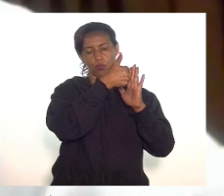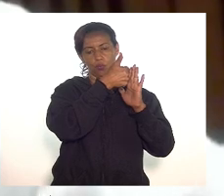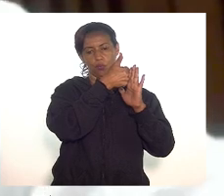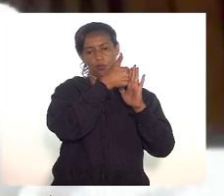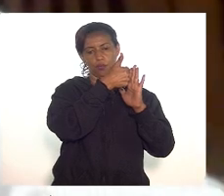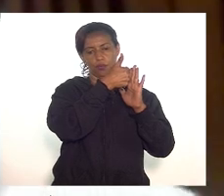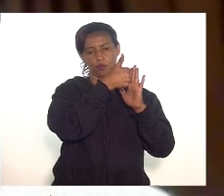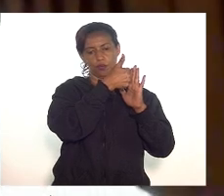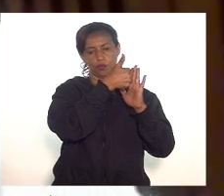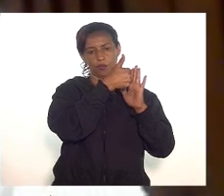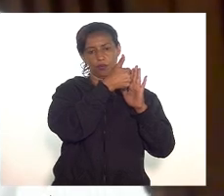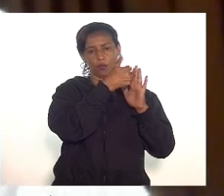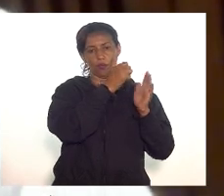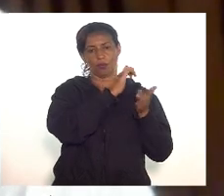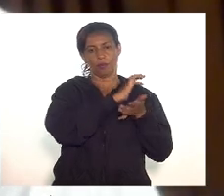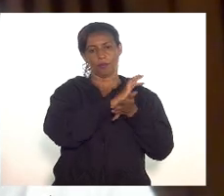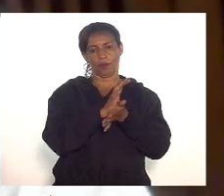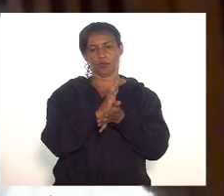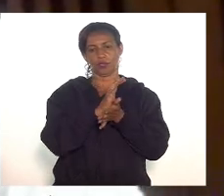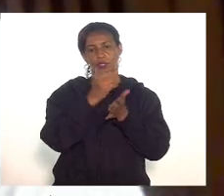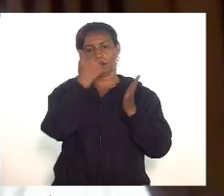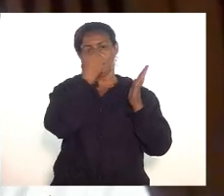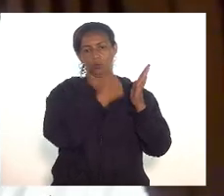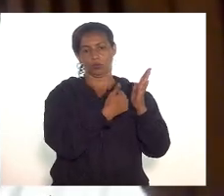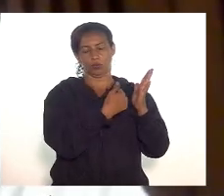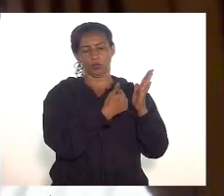pela prejudicabilidade da emenda 2